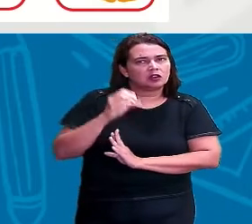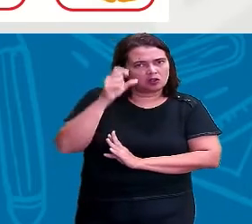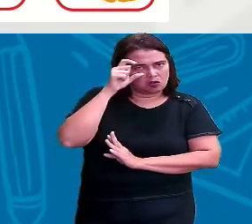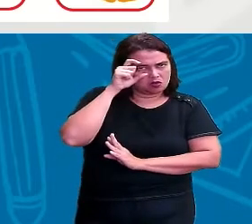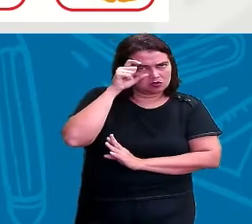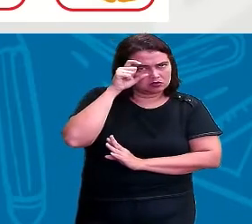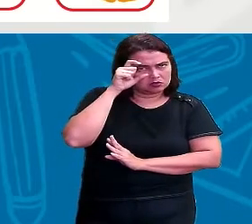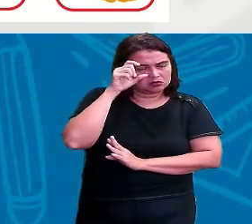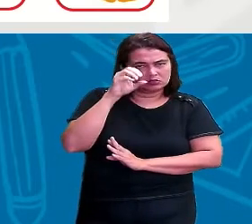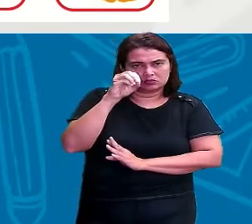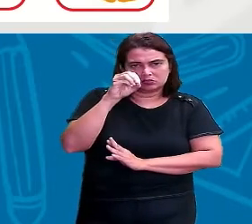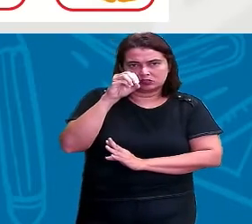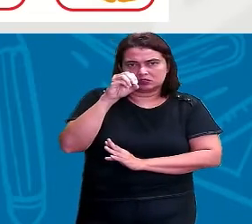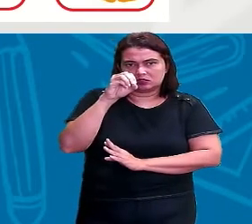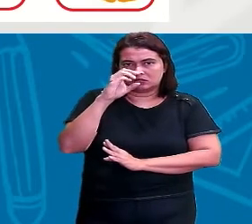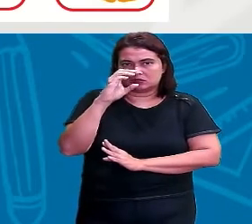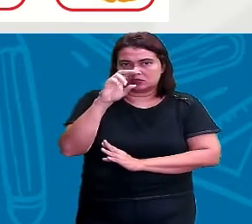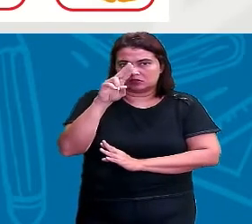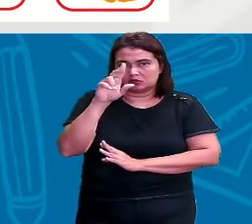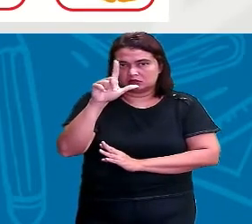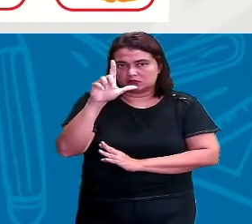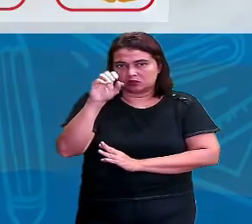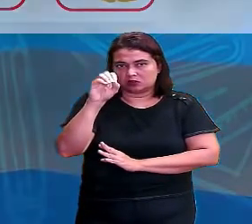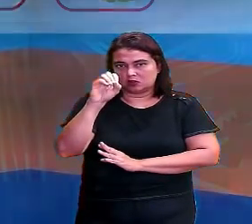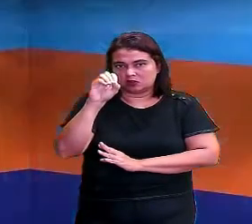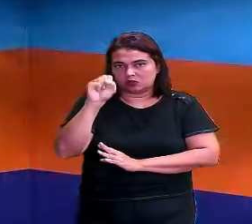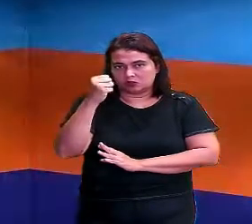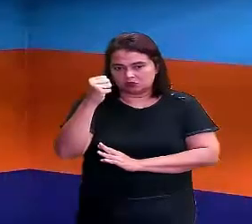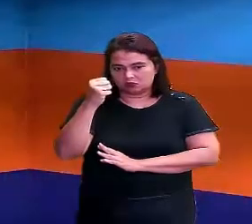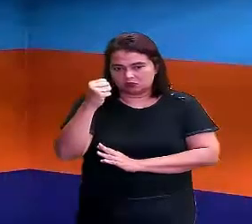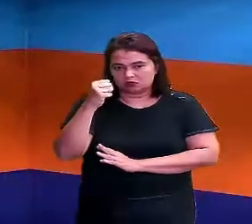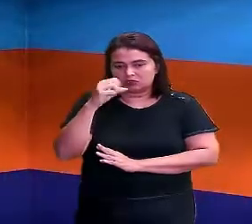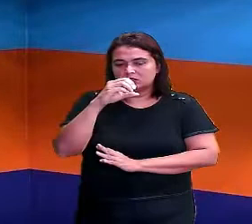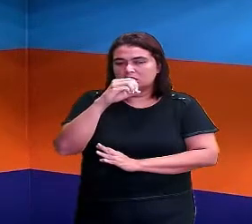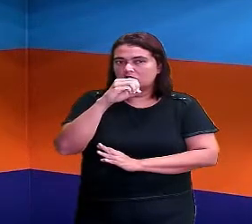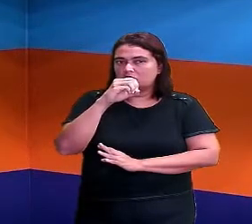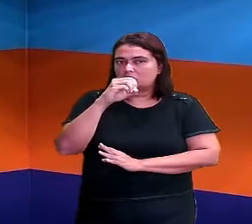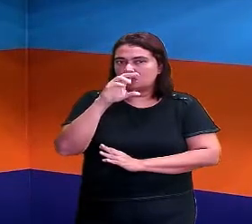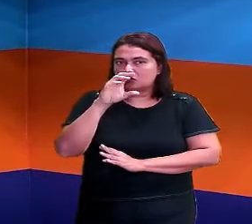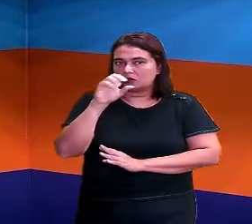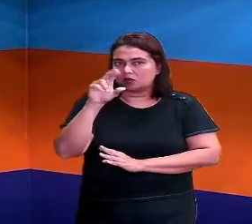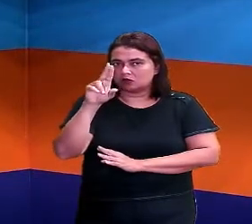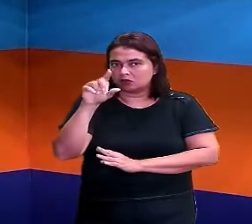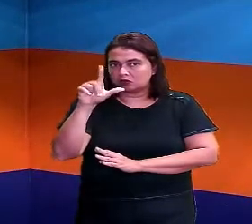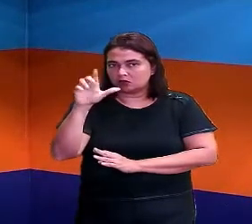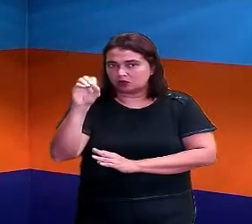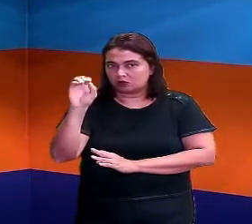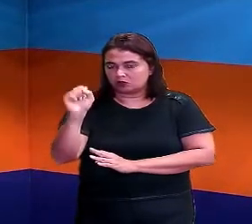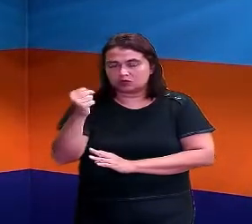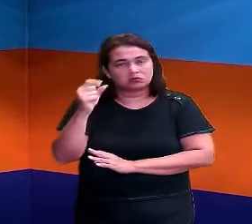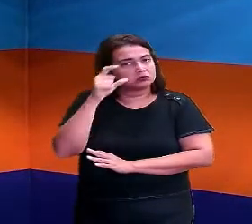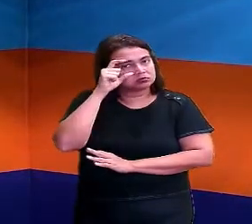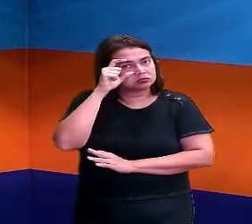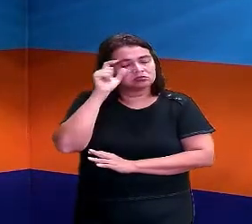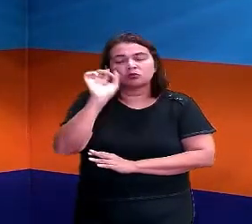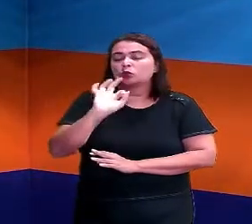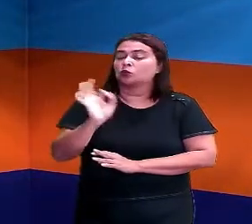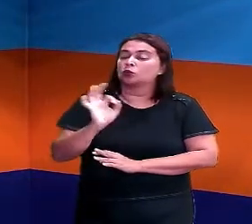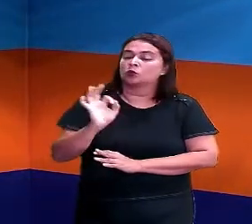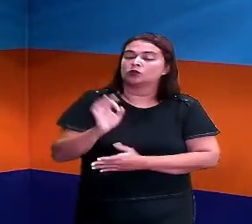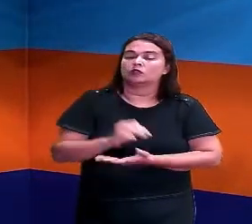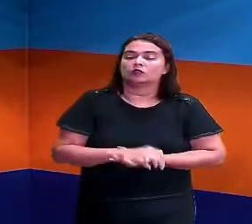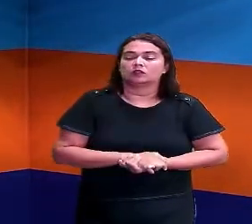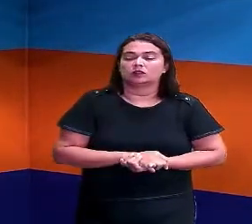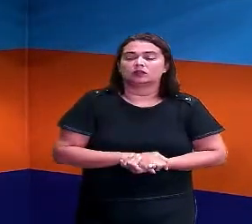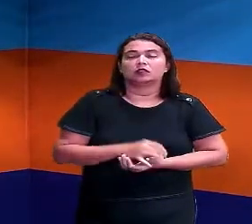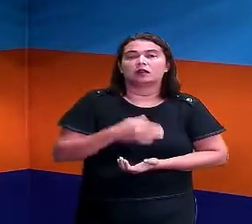começa, óculos aqui começa com C, óculos, não, né? Óculos aqui não começa com C.